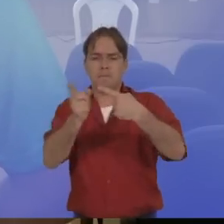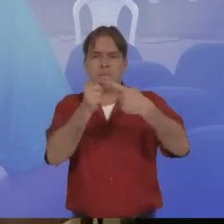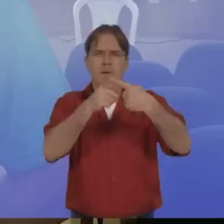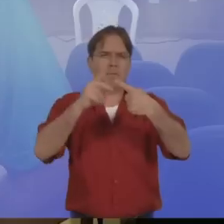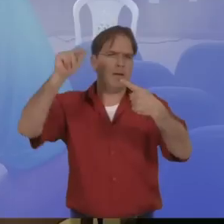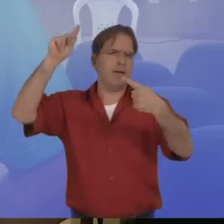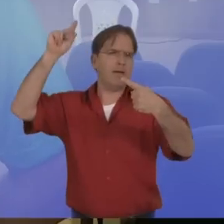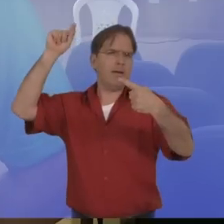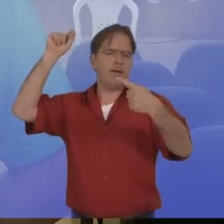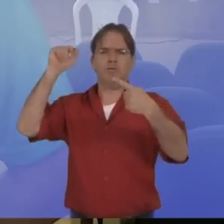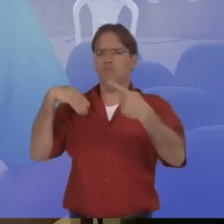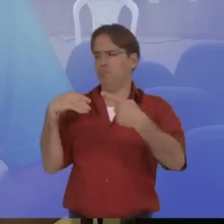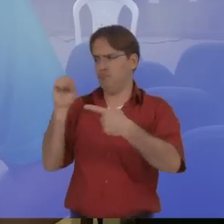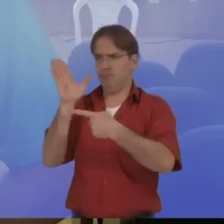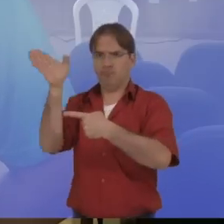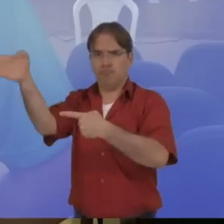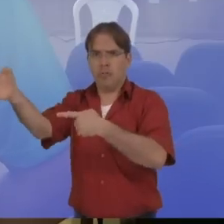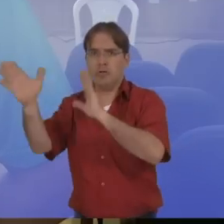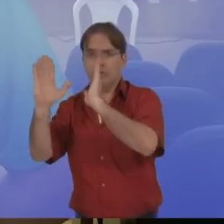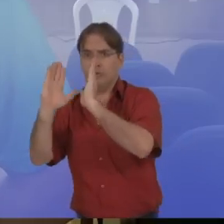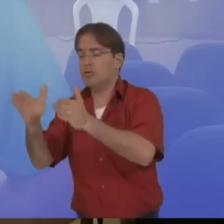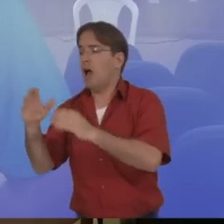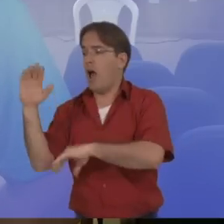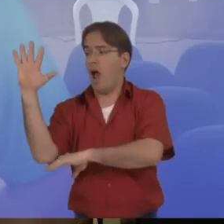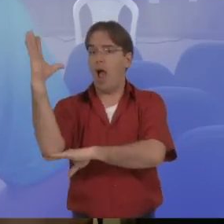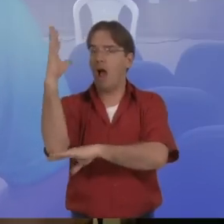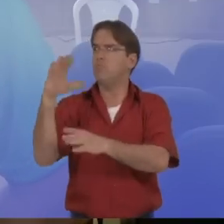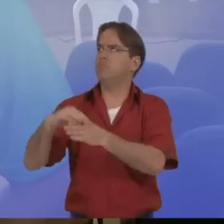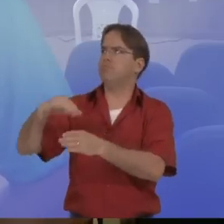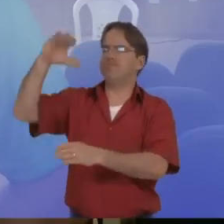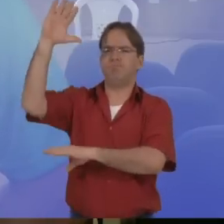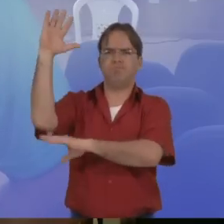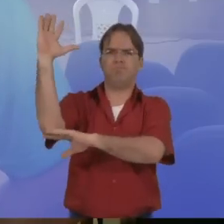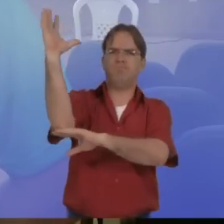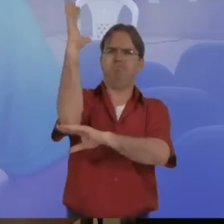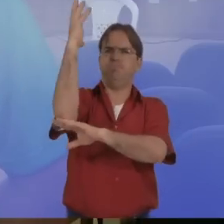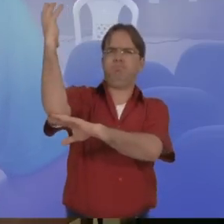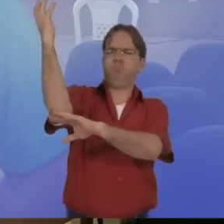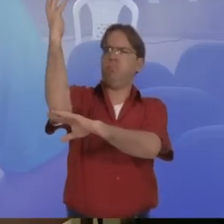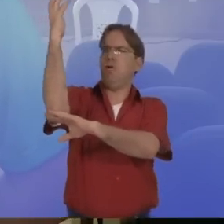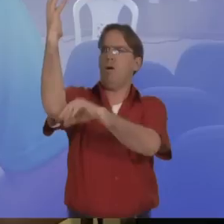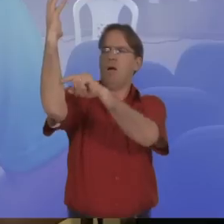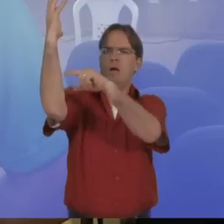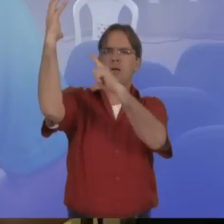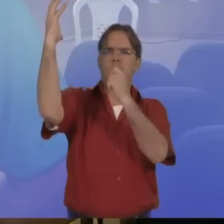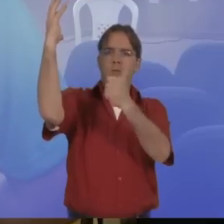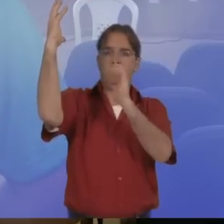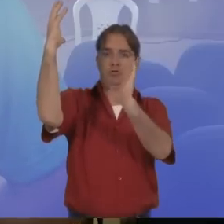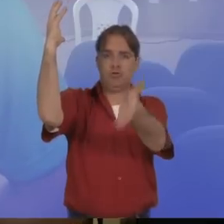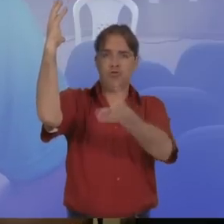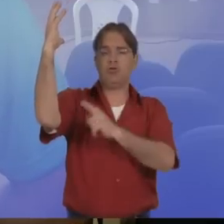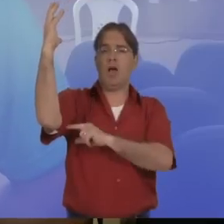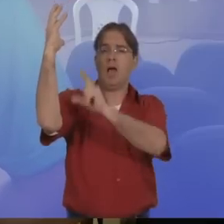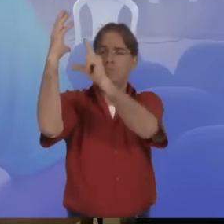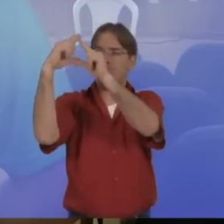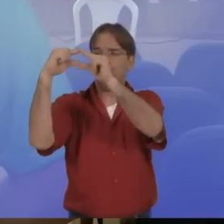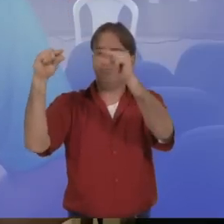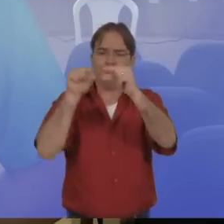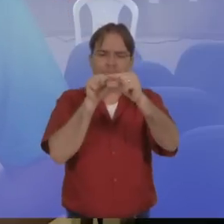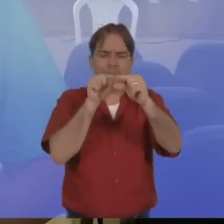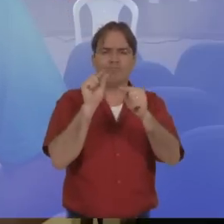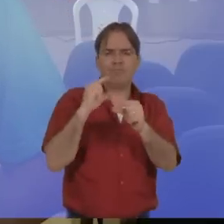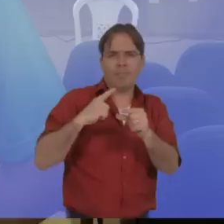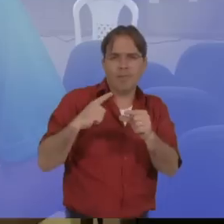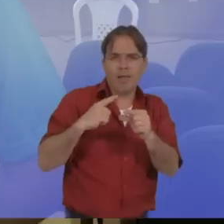A primeira escola que nós começamos já tem árvores, já tem árvores produzindo, e